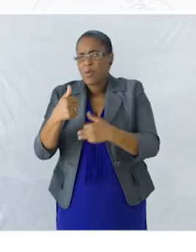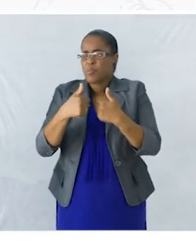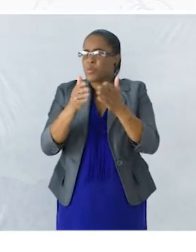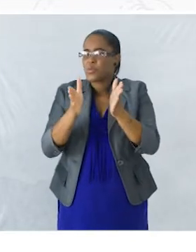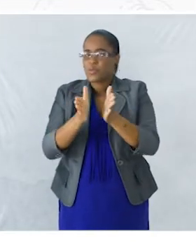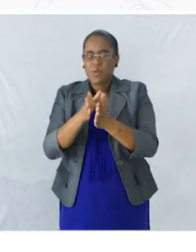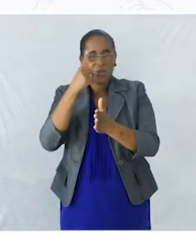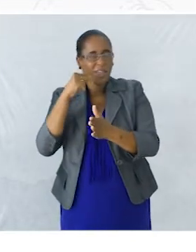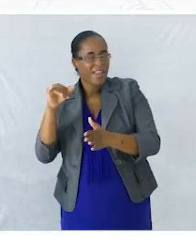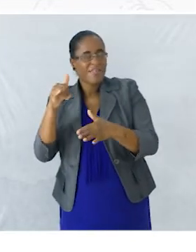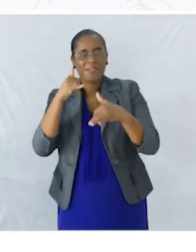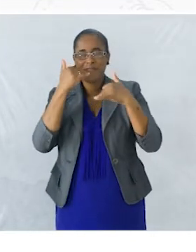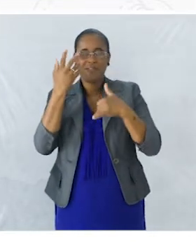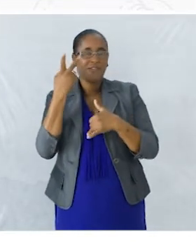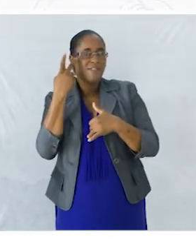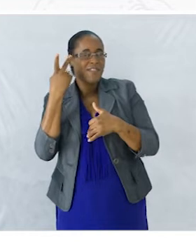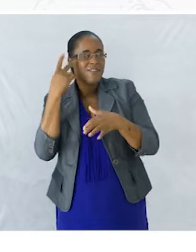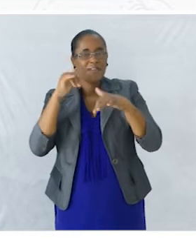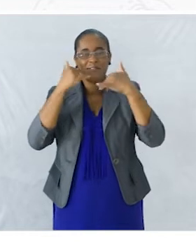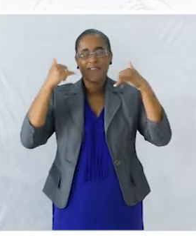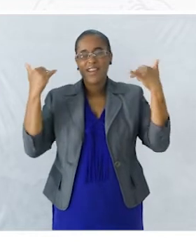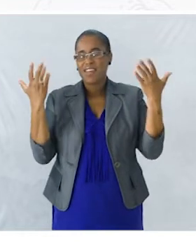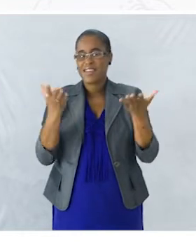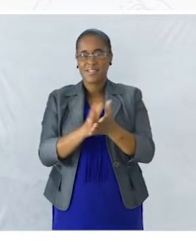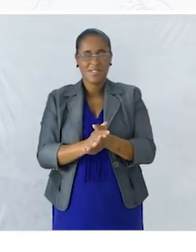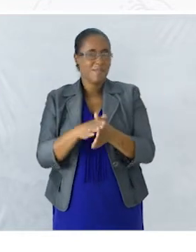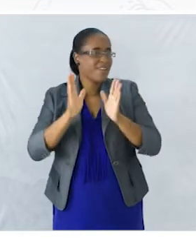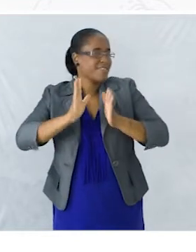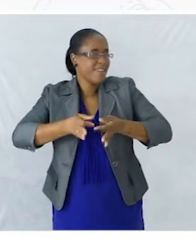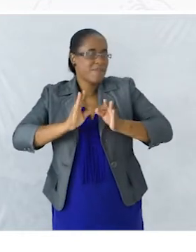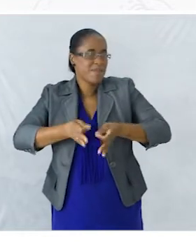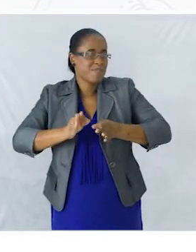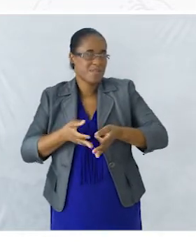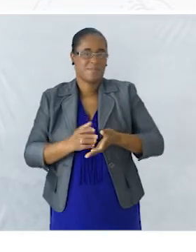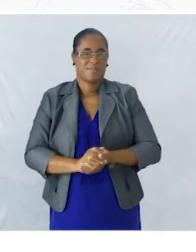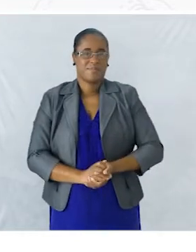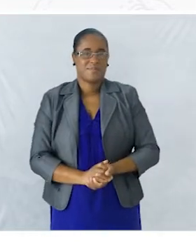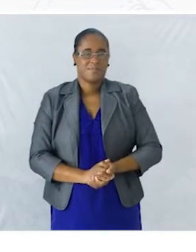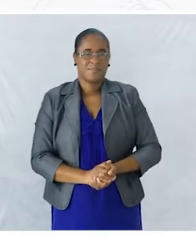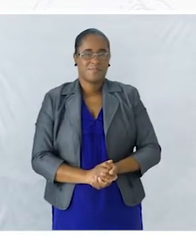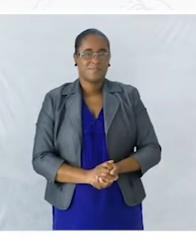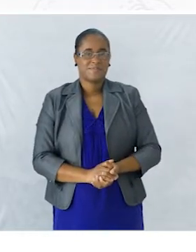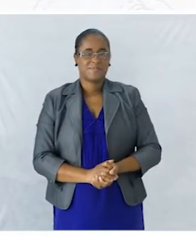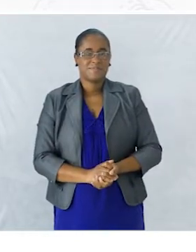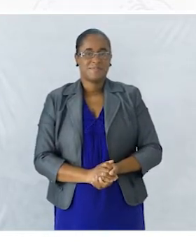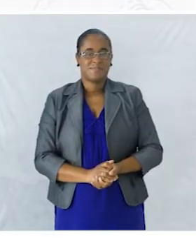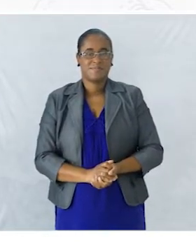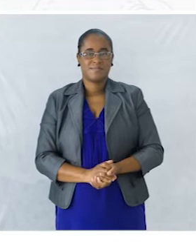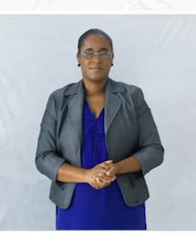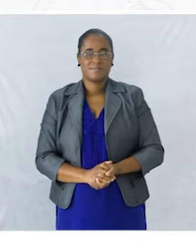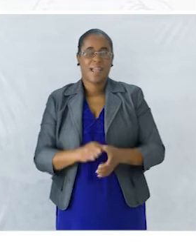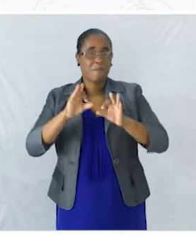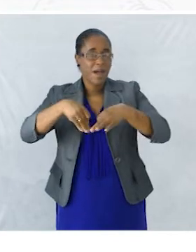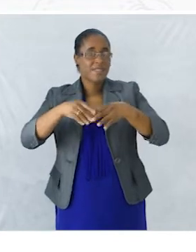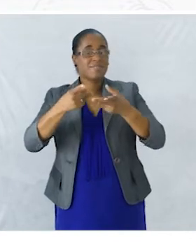viveu feliz Muito feliz Para sempre A parte